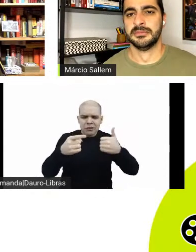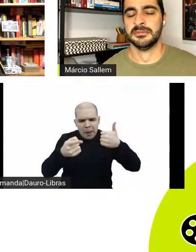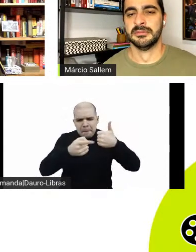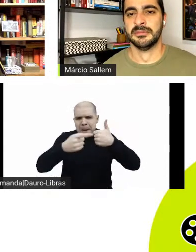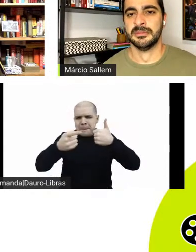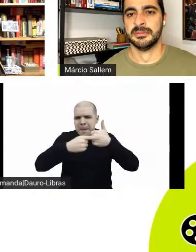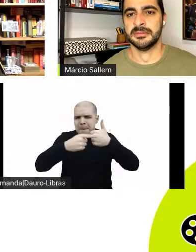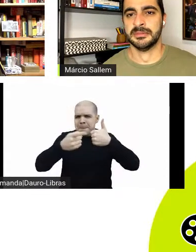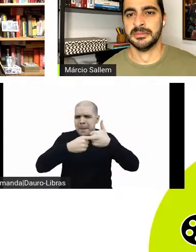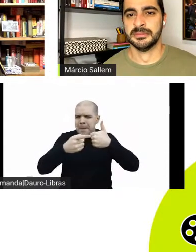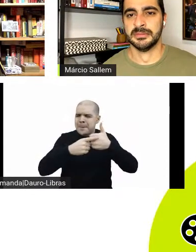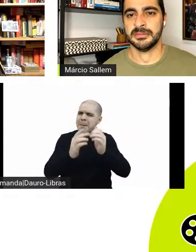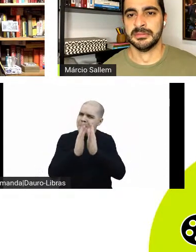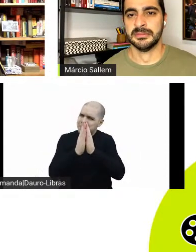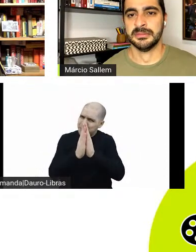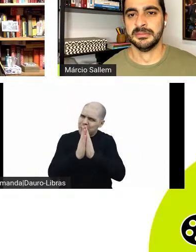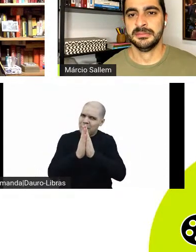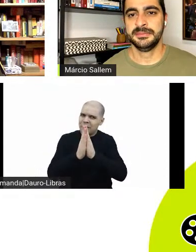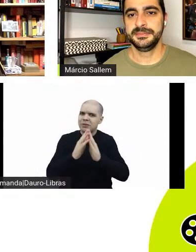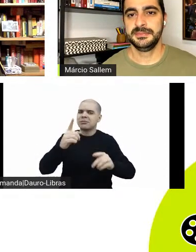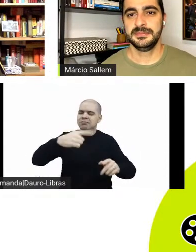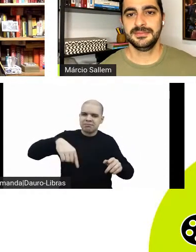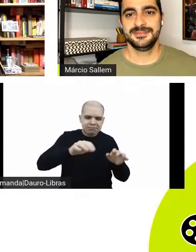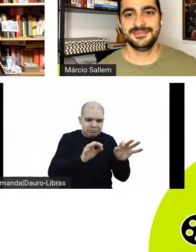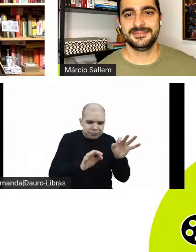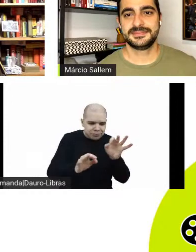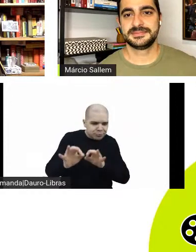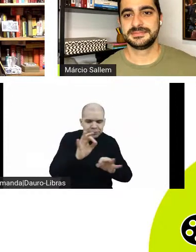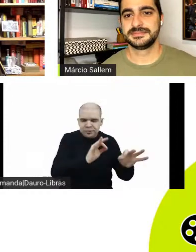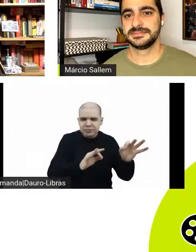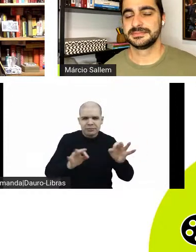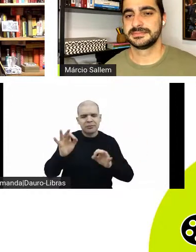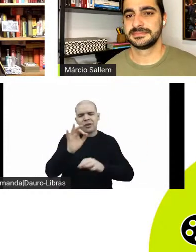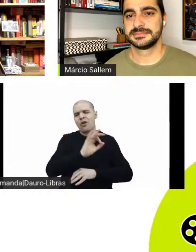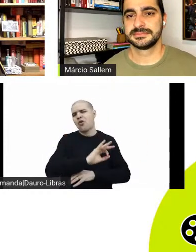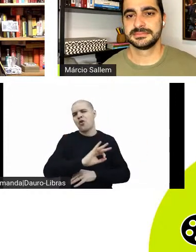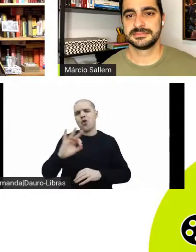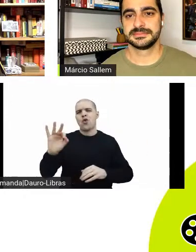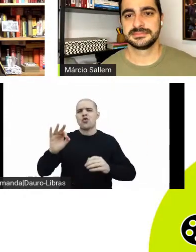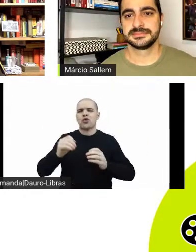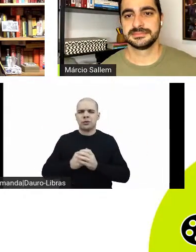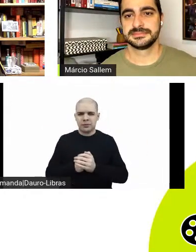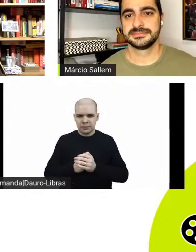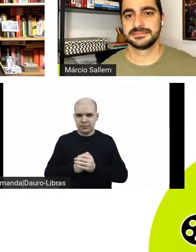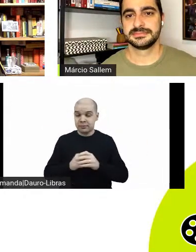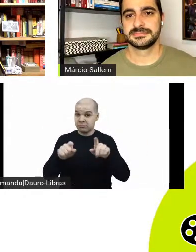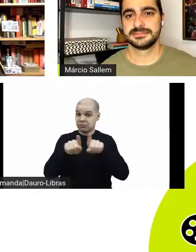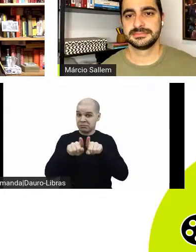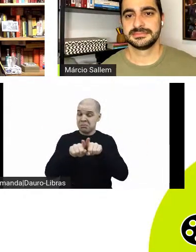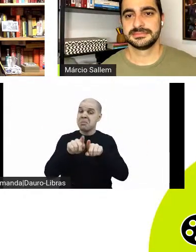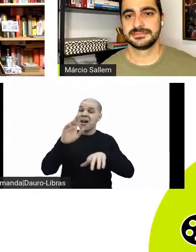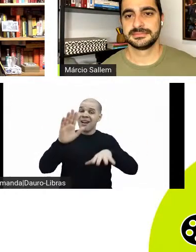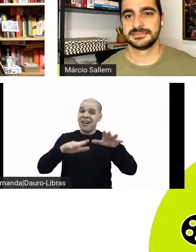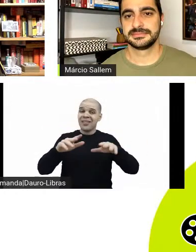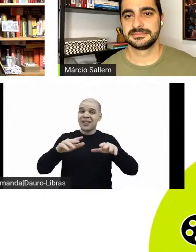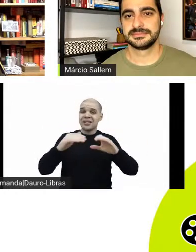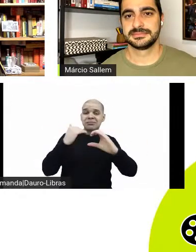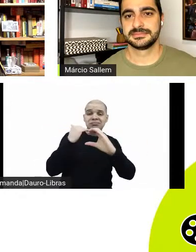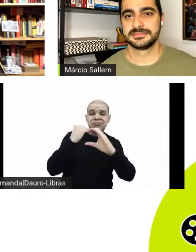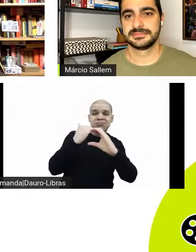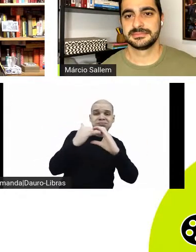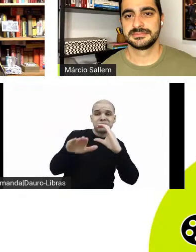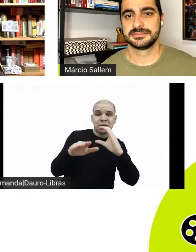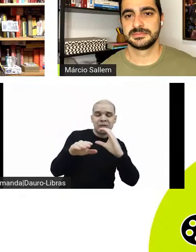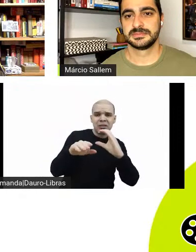melhor aí para você, ter mais seguidores também e dê uma olhada sempre no spam, porque às vezes a gente, né, o